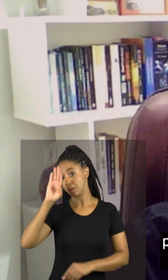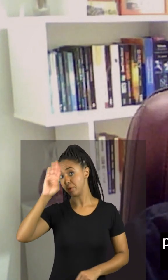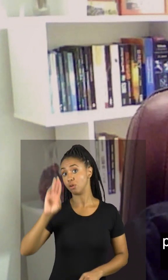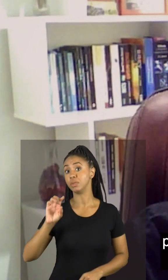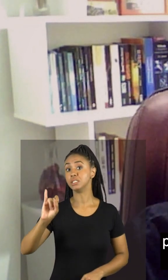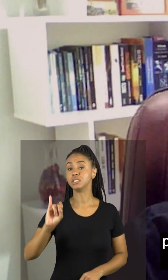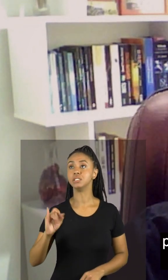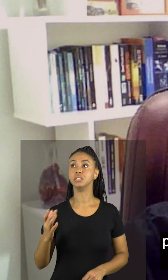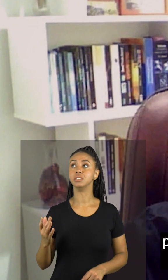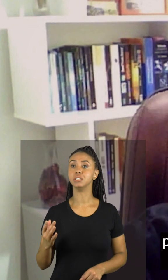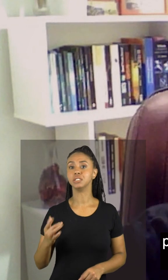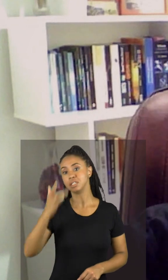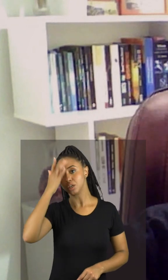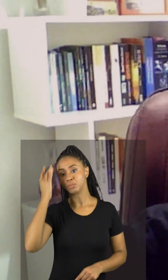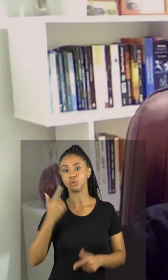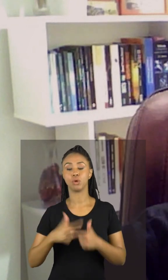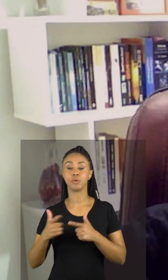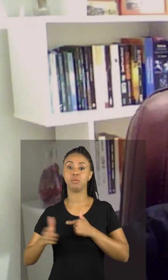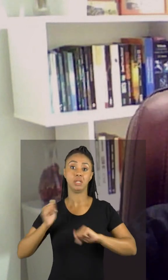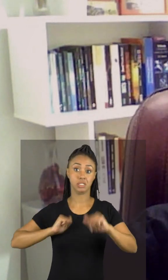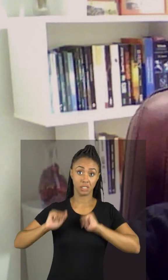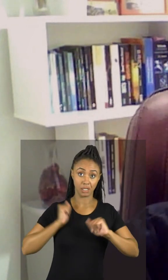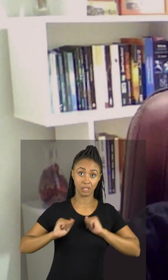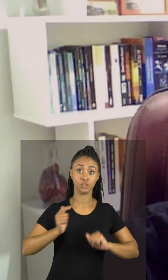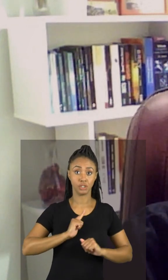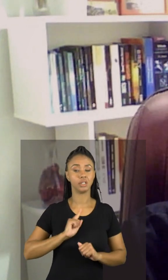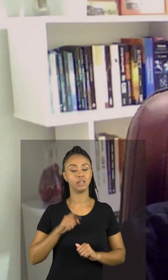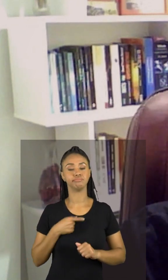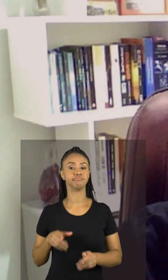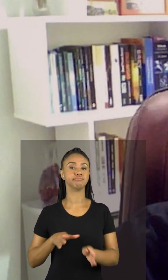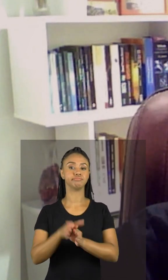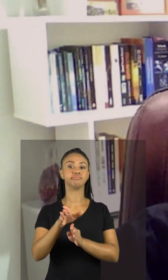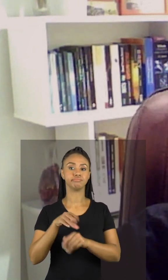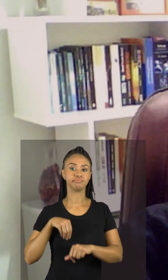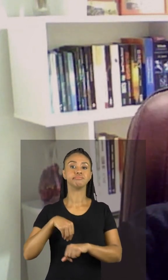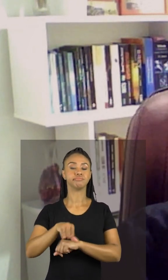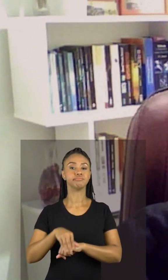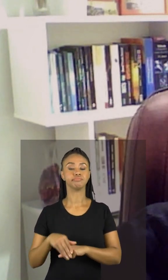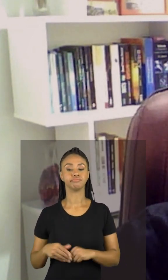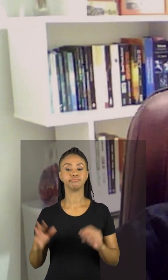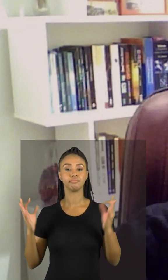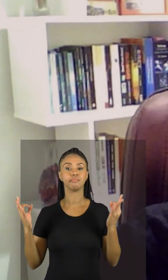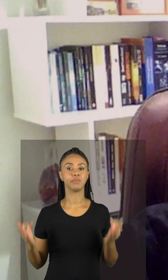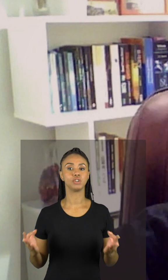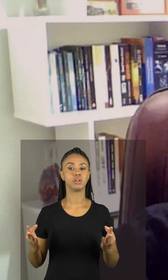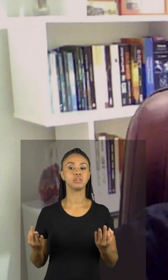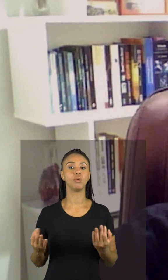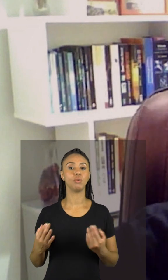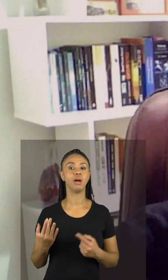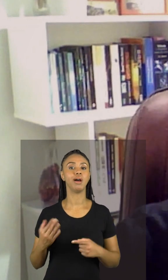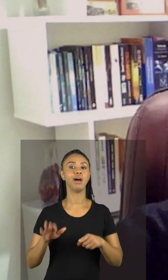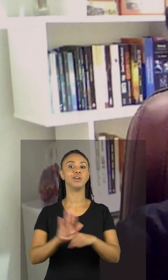as pessoas que tem algum problema relacionado à ansiedade então a meditação ela é sim aliada da boa qualidade